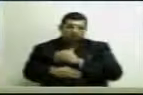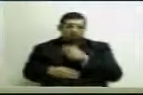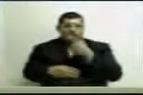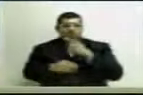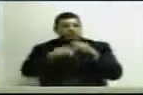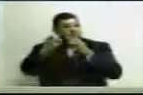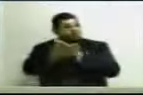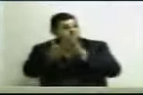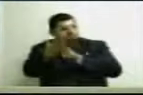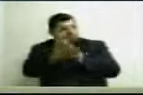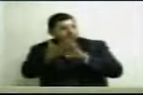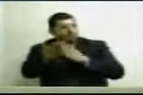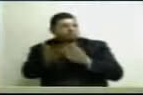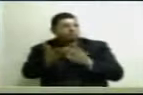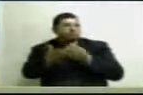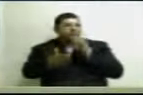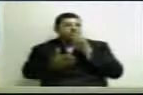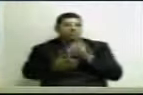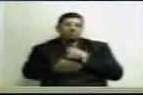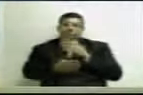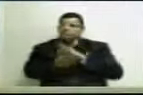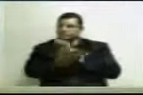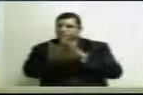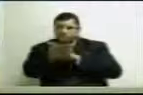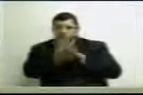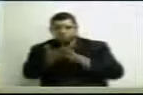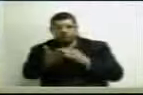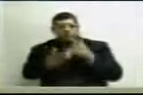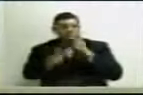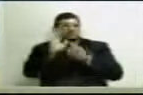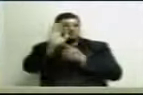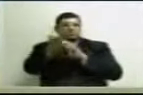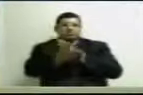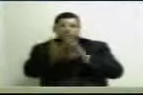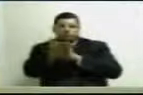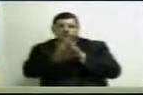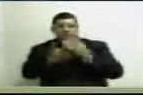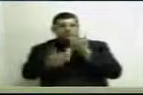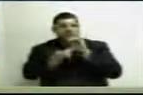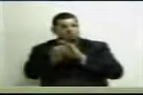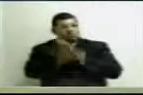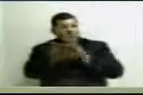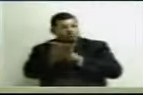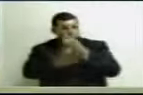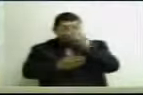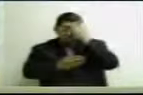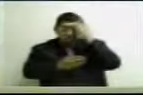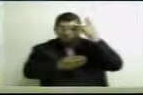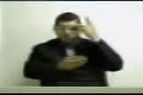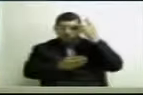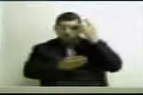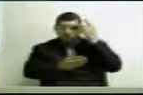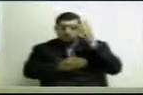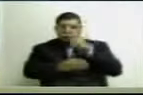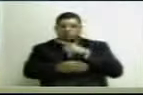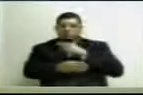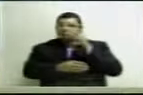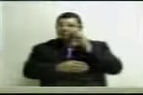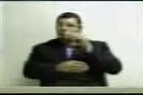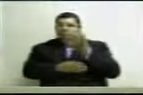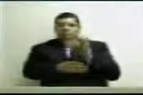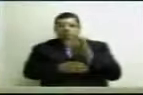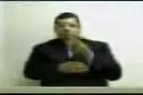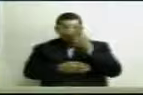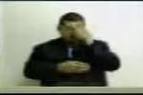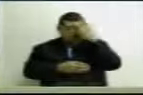que não produz nada, que não produz nada, que não coloca comida na mesa das pessoas, você vai ver